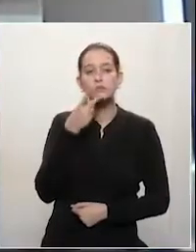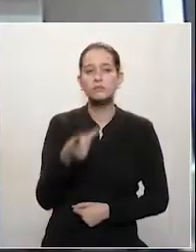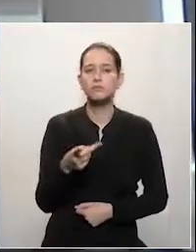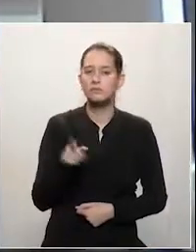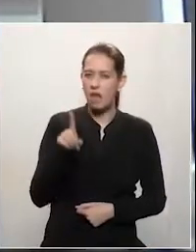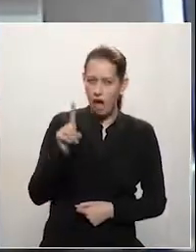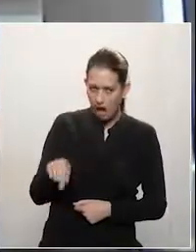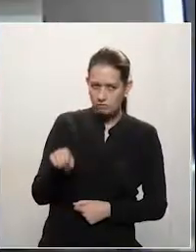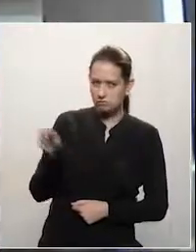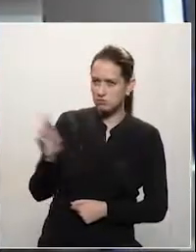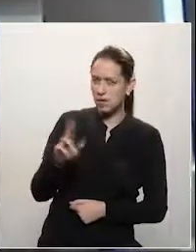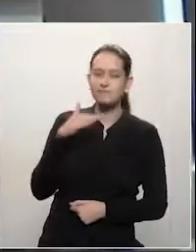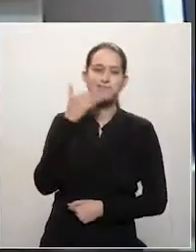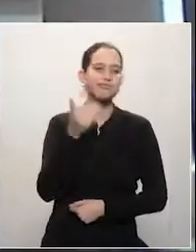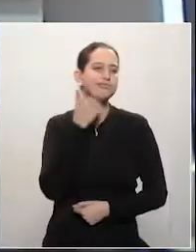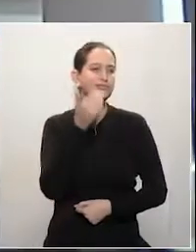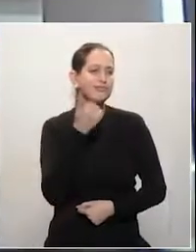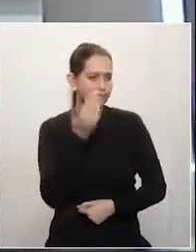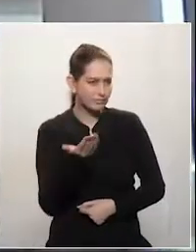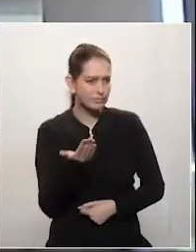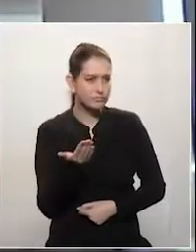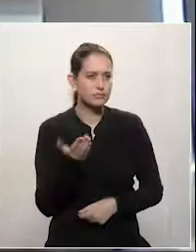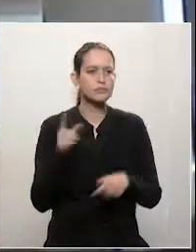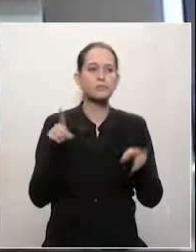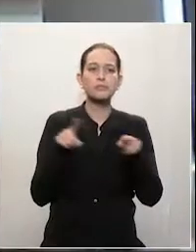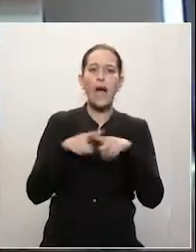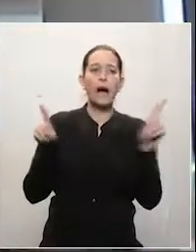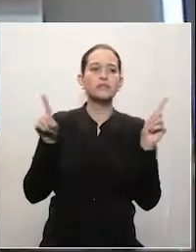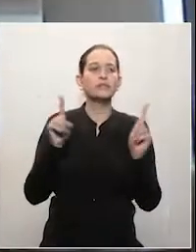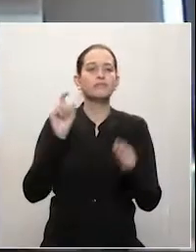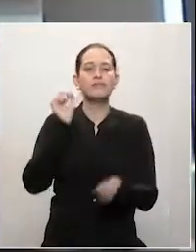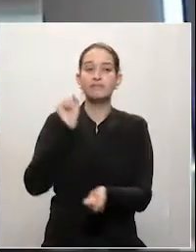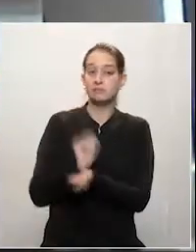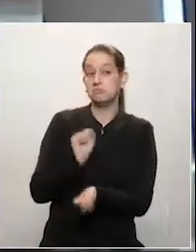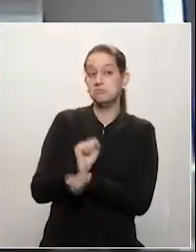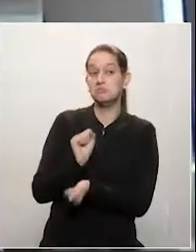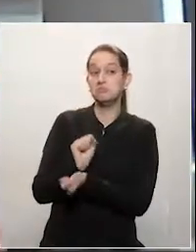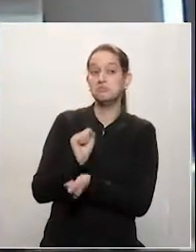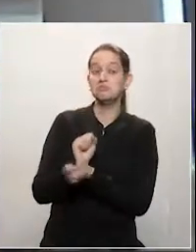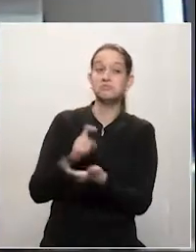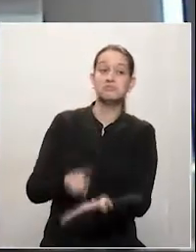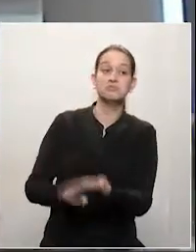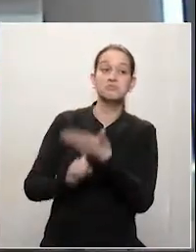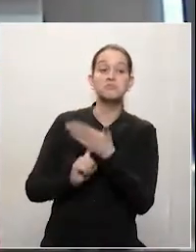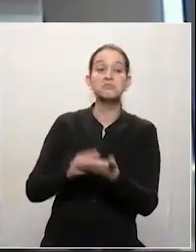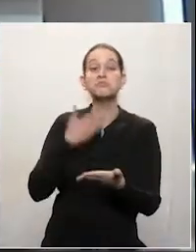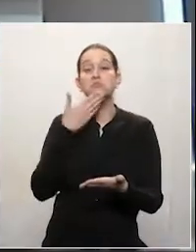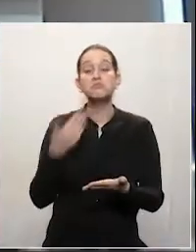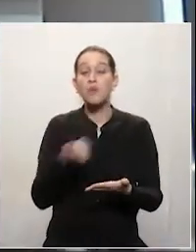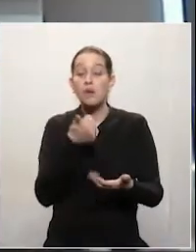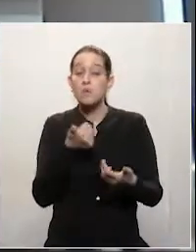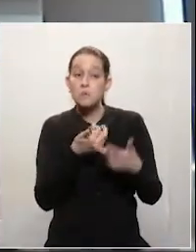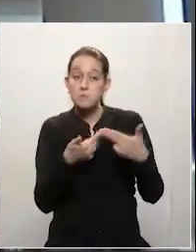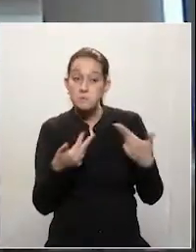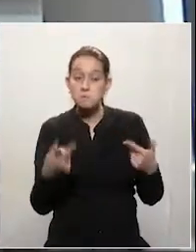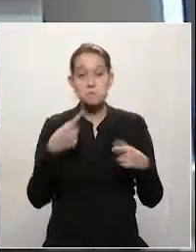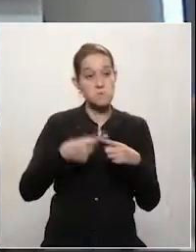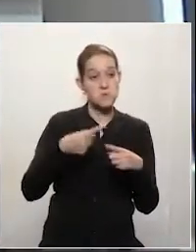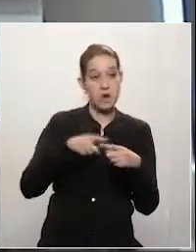mas ele vai ter oportunidade para mostrar alguma coisa, porque até agora as previsões dele não se concretizaram,